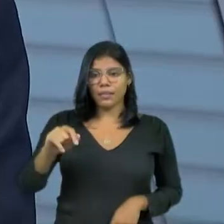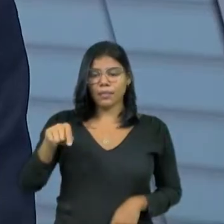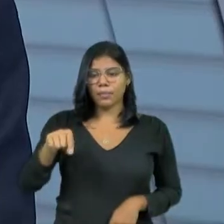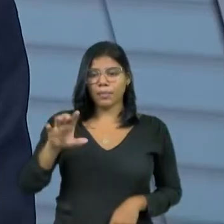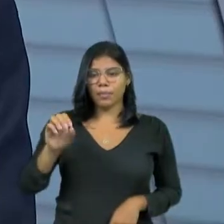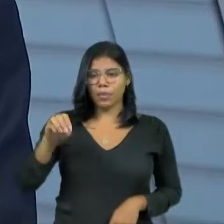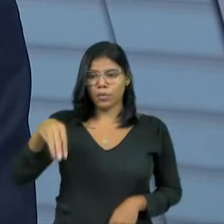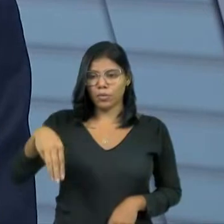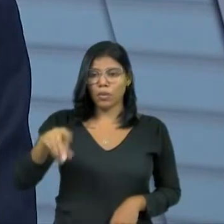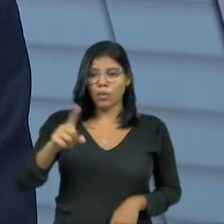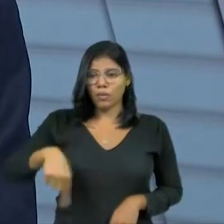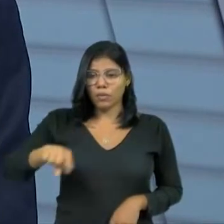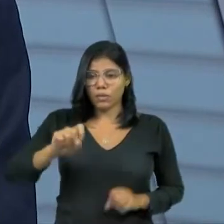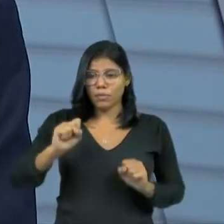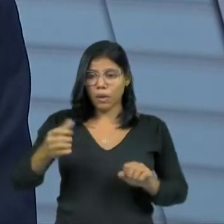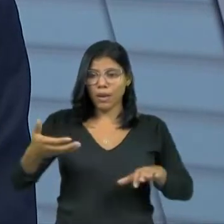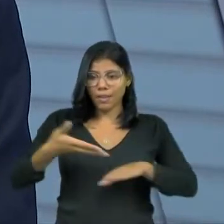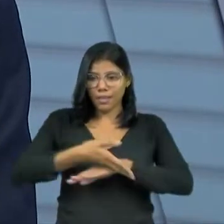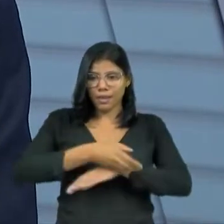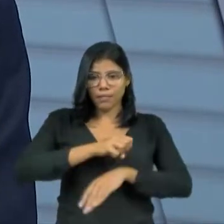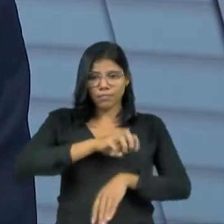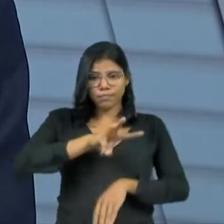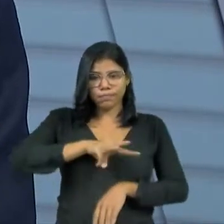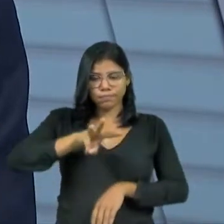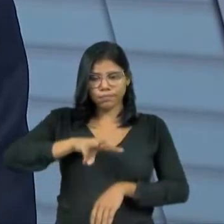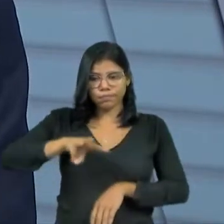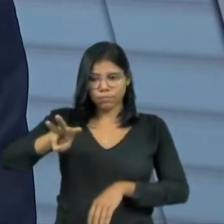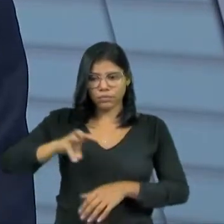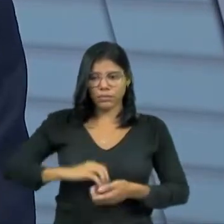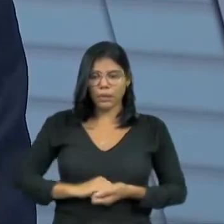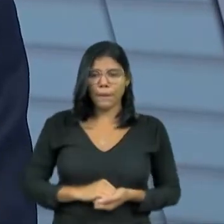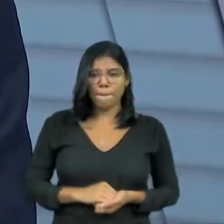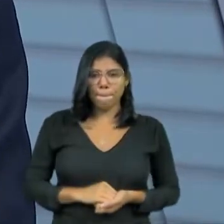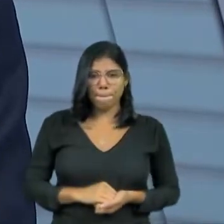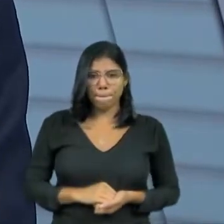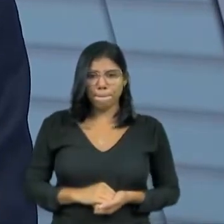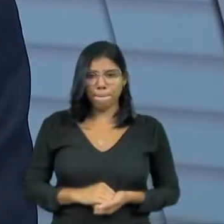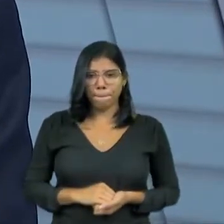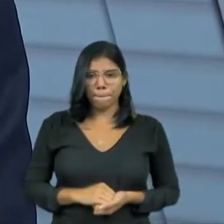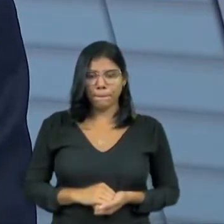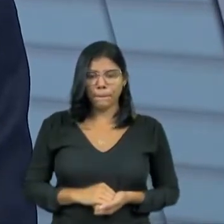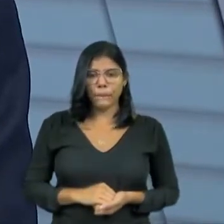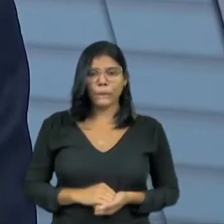no site, www.dialogo, sem acento,